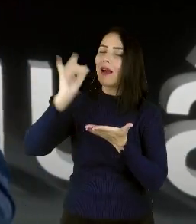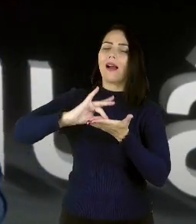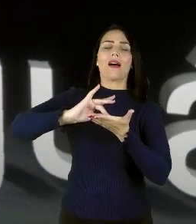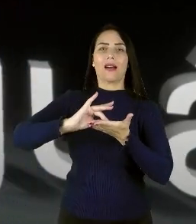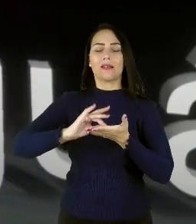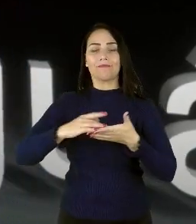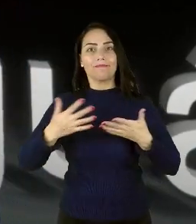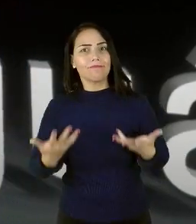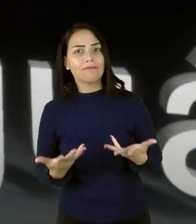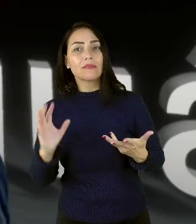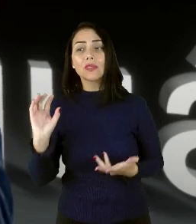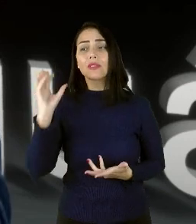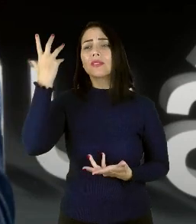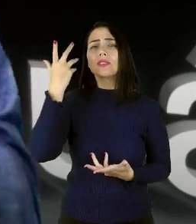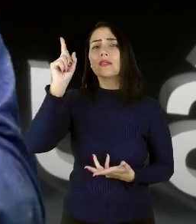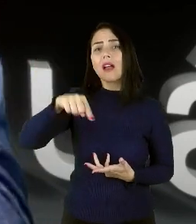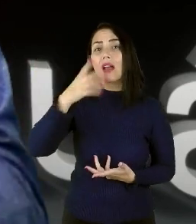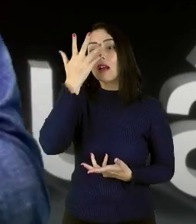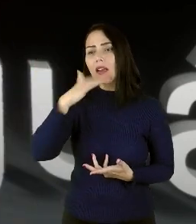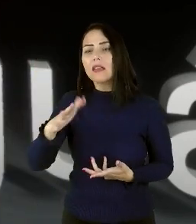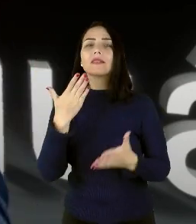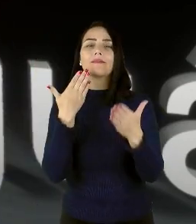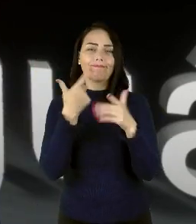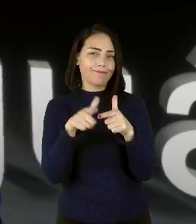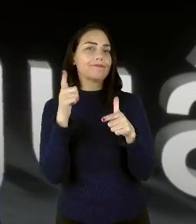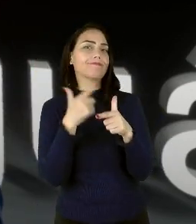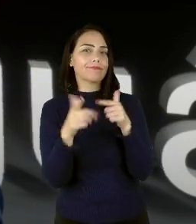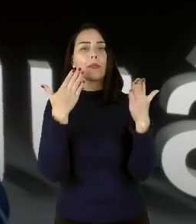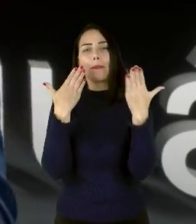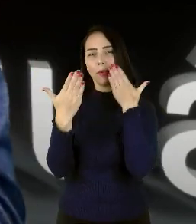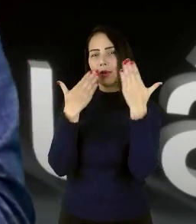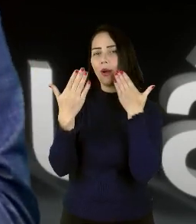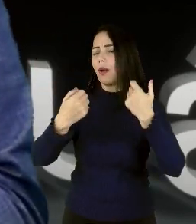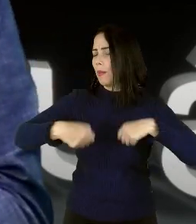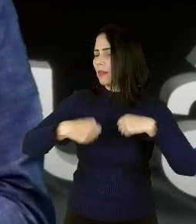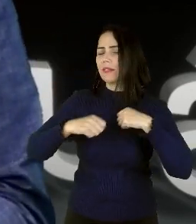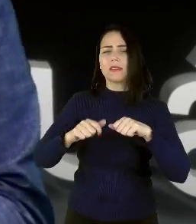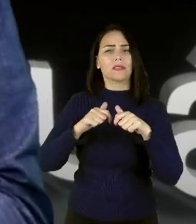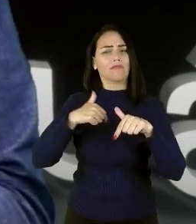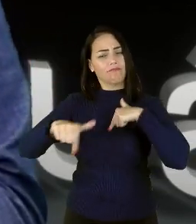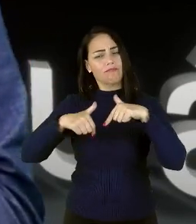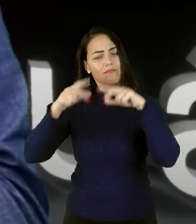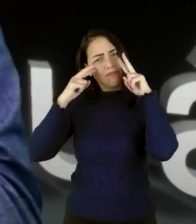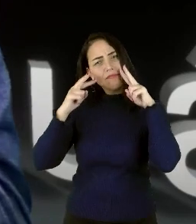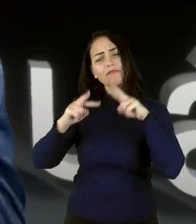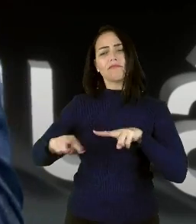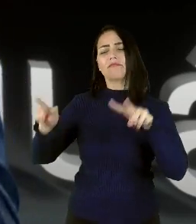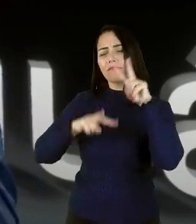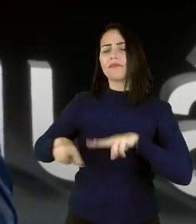Esse cenário resulta em crianças com problemas psíquicos, que necessitam de um trabalho árduo, de